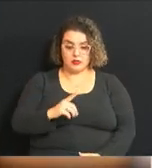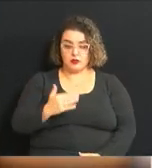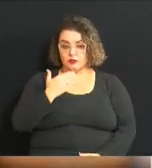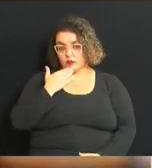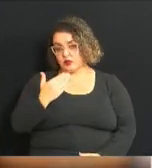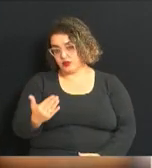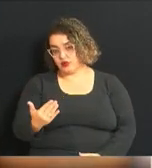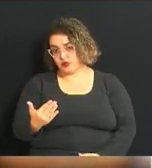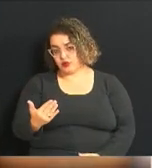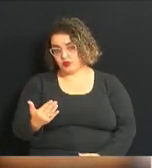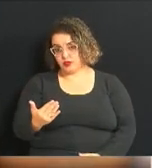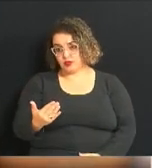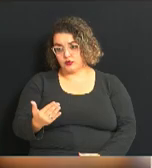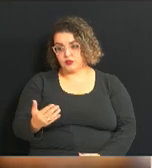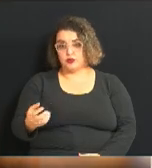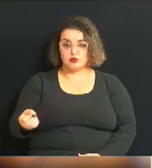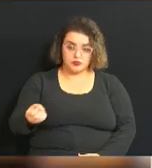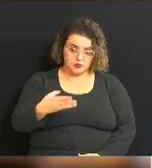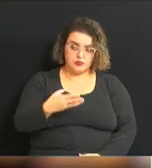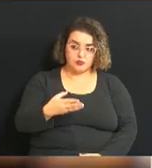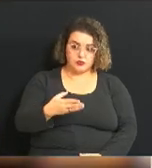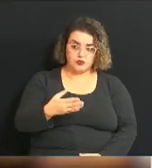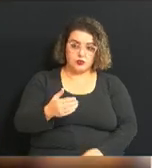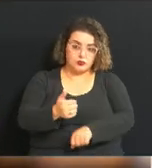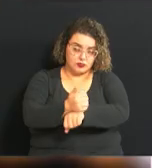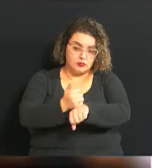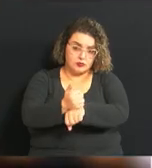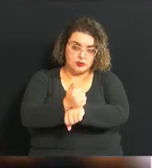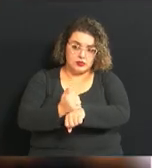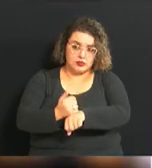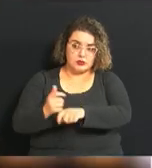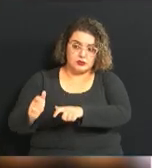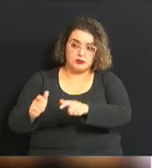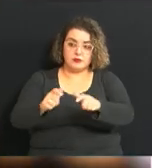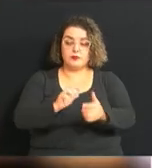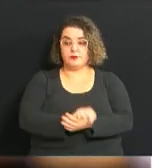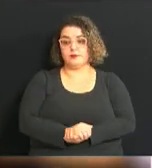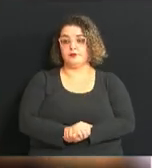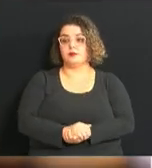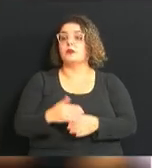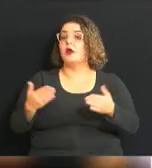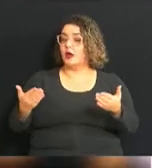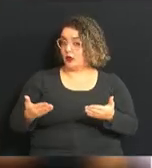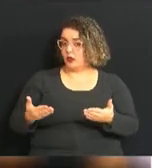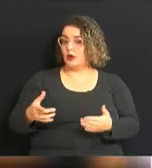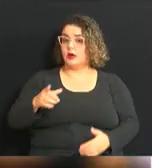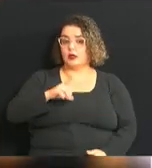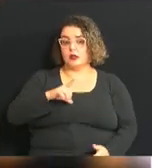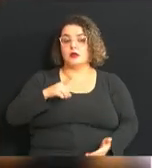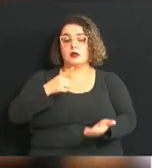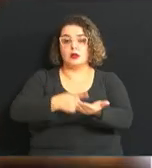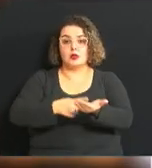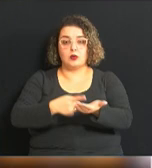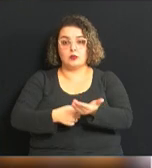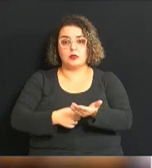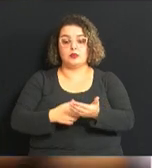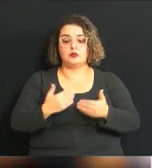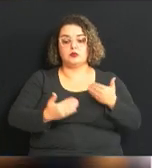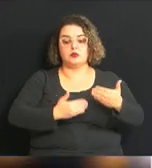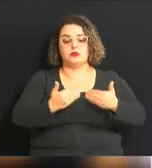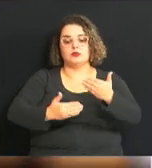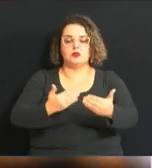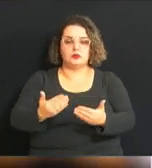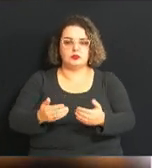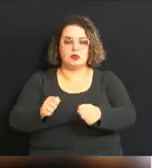necessidade de novos profissionais para essas unidades. Agora, tendo cumprido o rito de tramitação aqui da